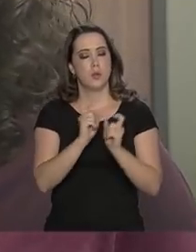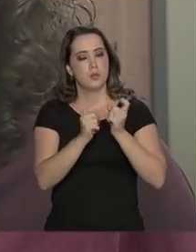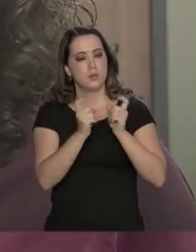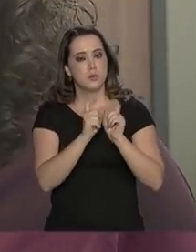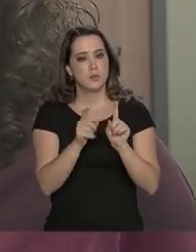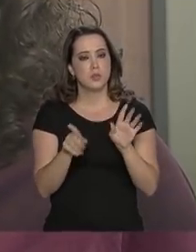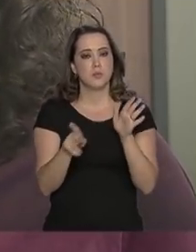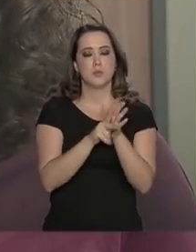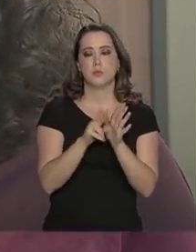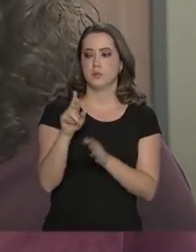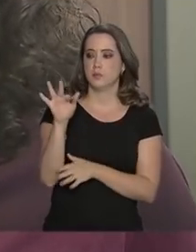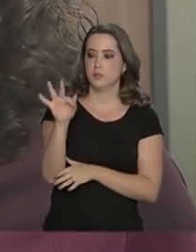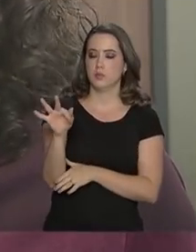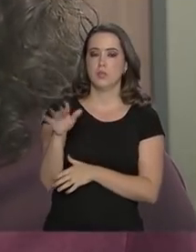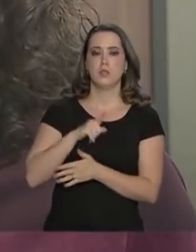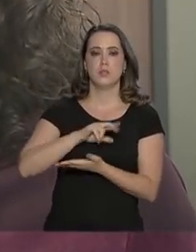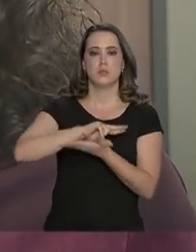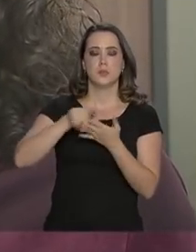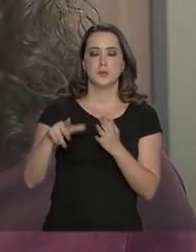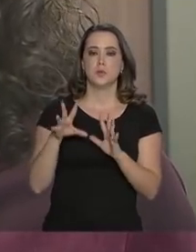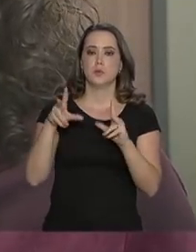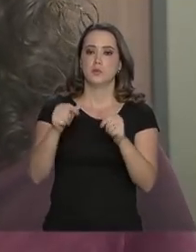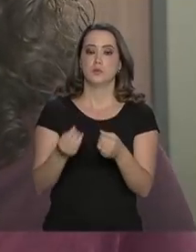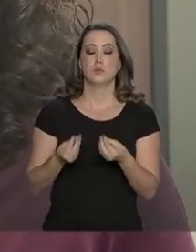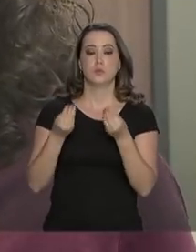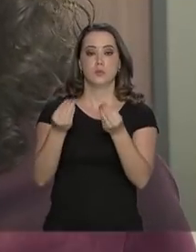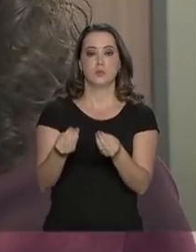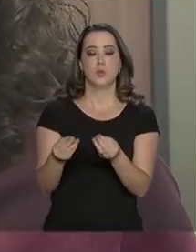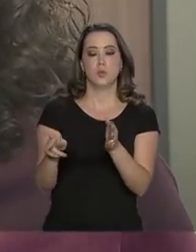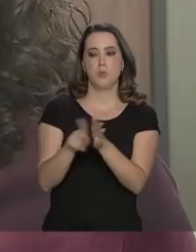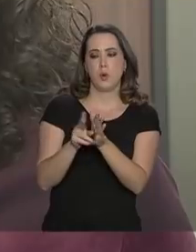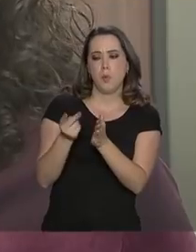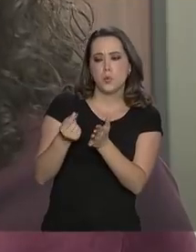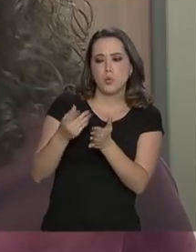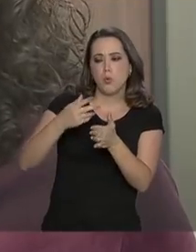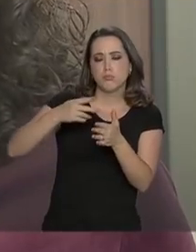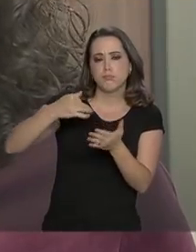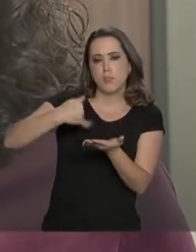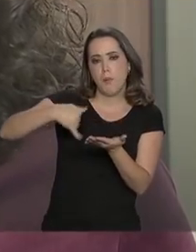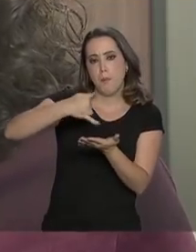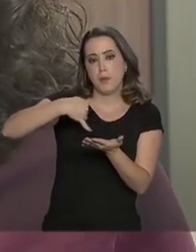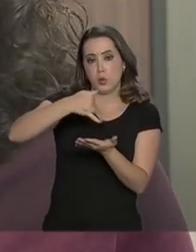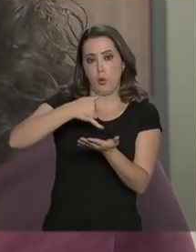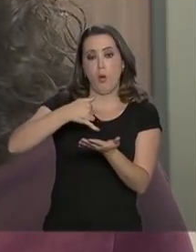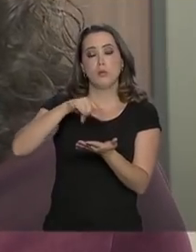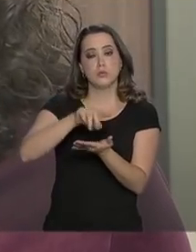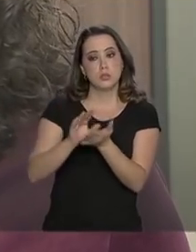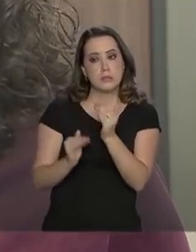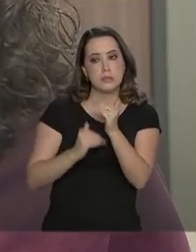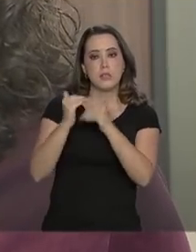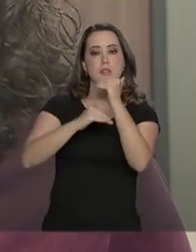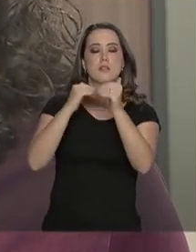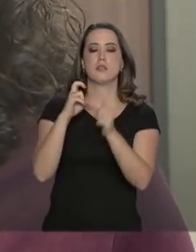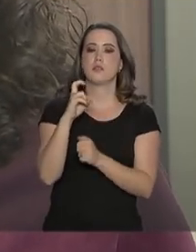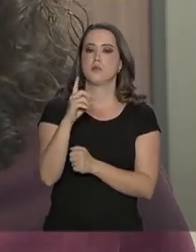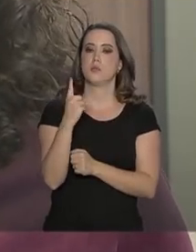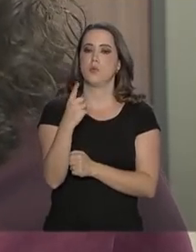pela Receita Federal, compostos quase que totalmente por royalties, tiveram crescimento real de 51